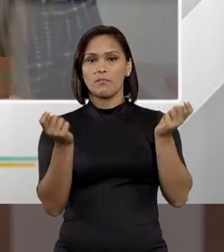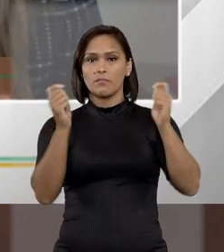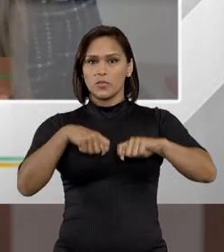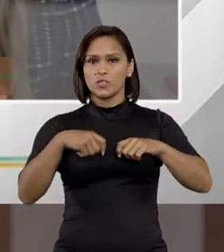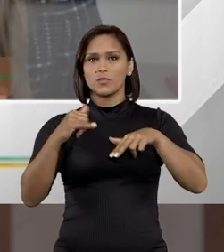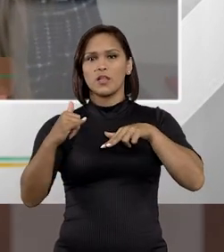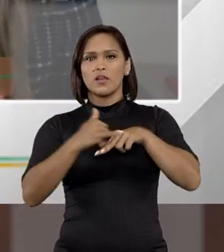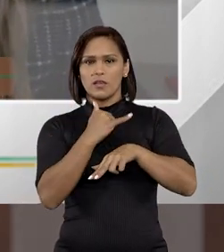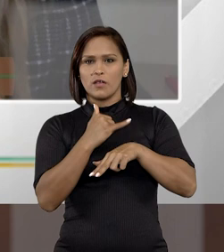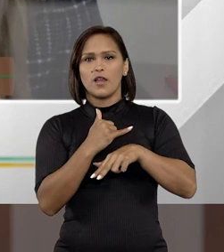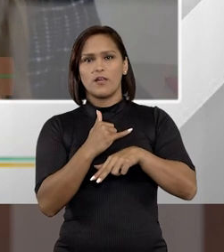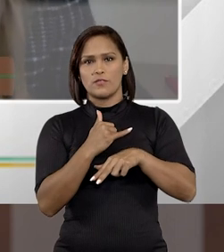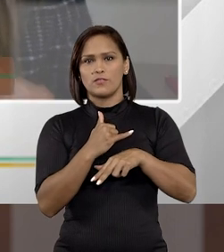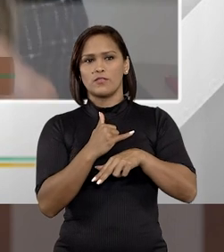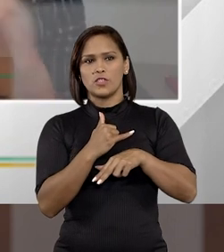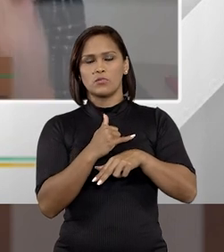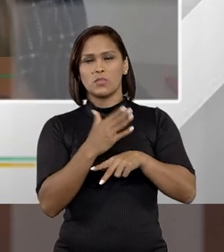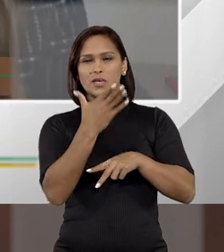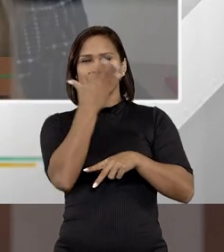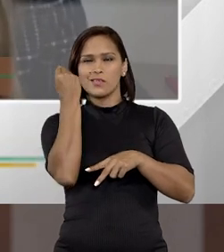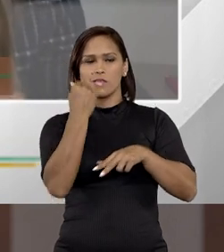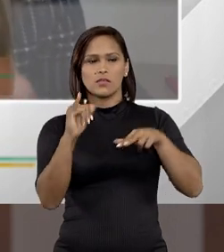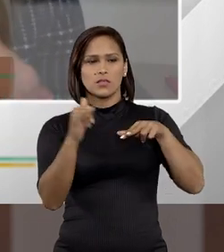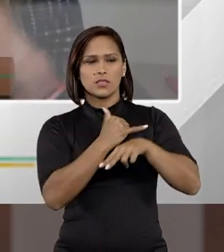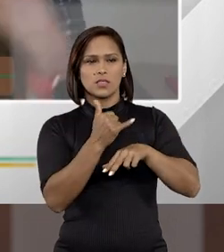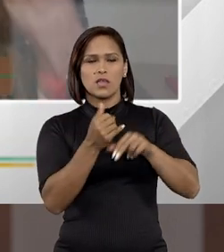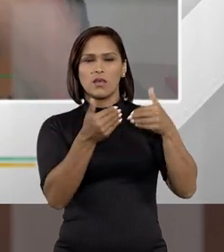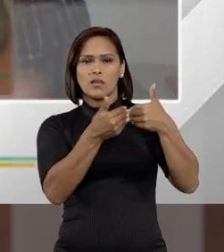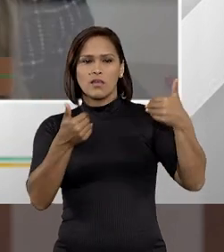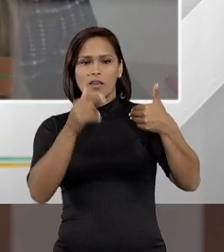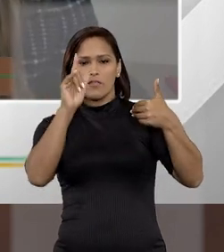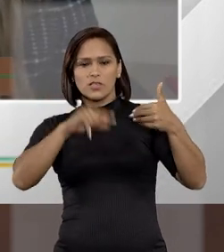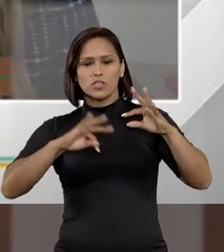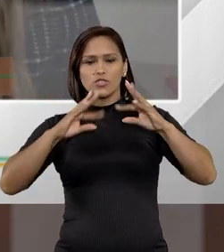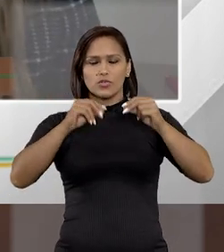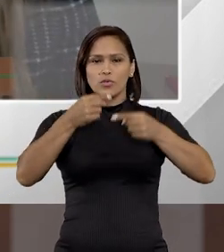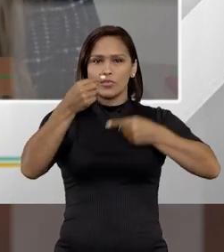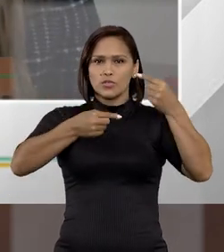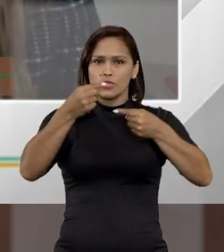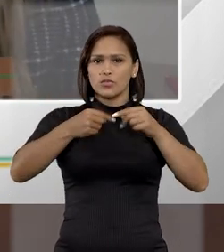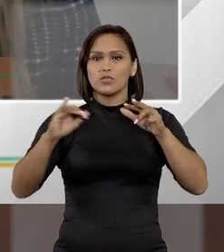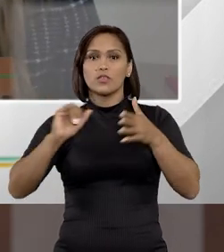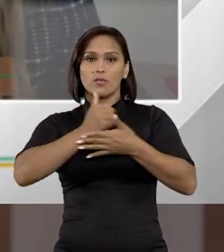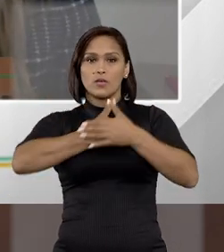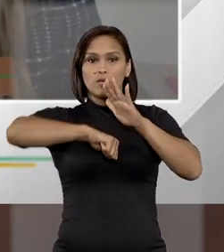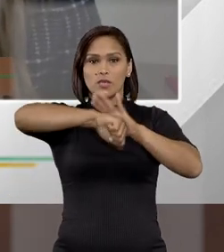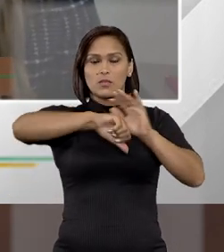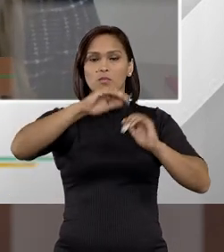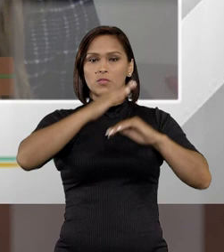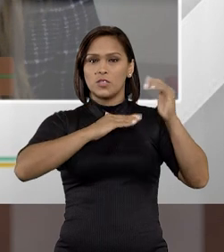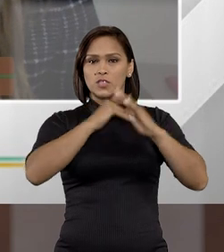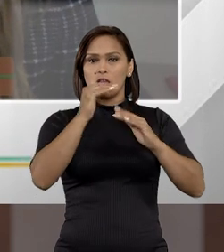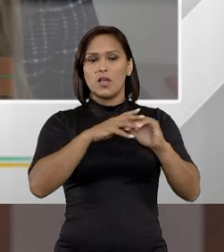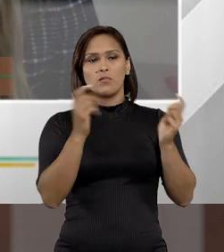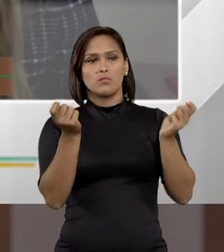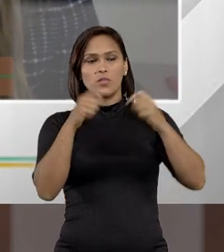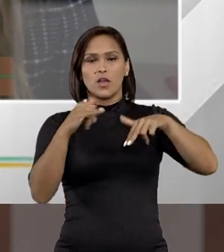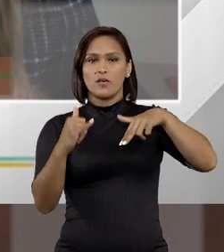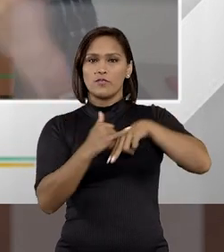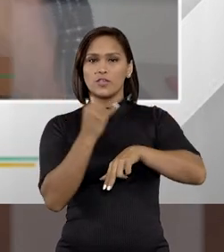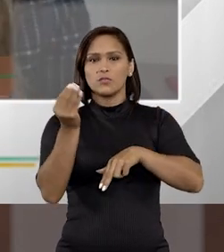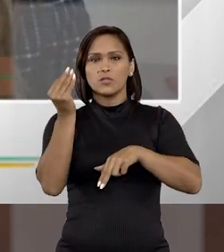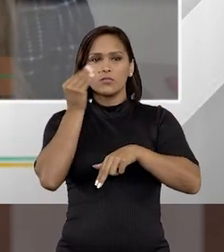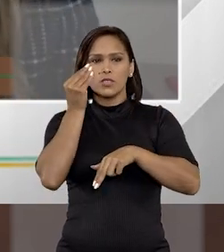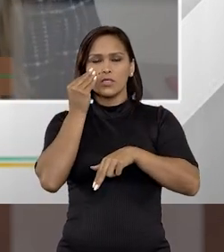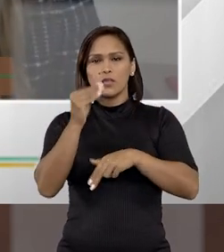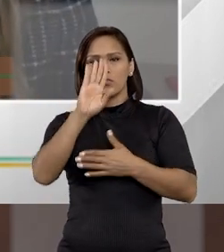possibilidade da vítima, que é tão esquecida, que é tão afastada de toda discussão referente ao crime, traz aí uma possibilidade da vítima